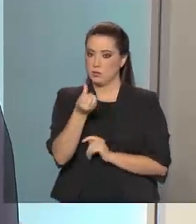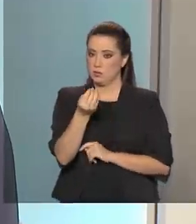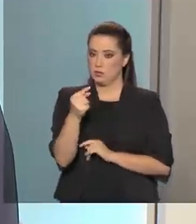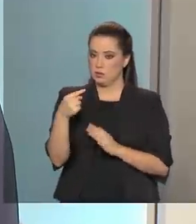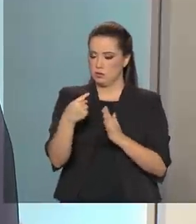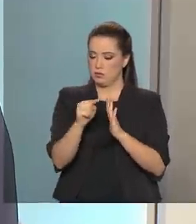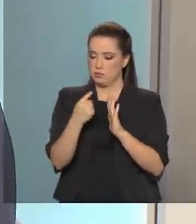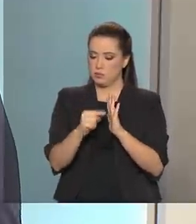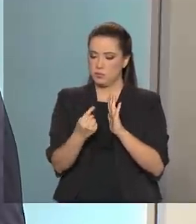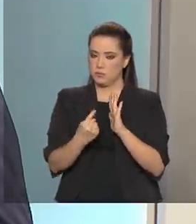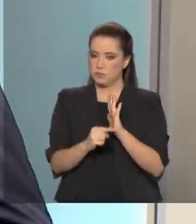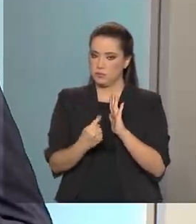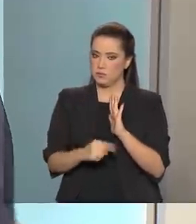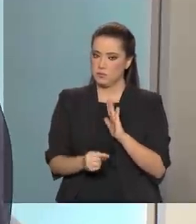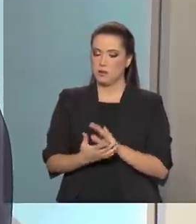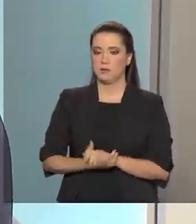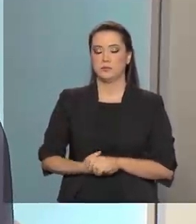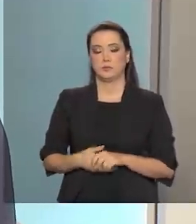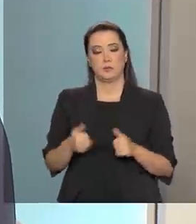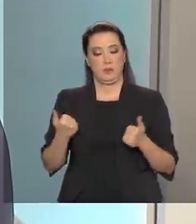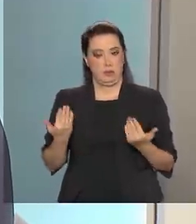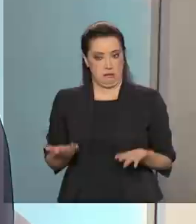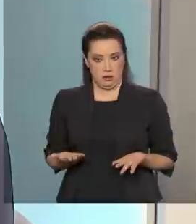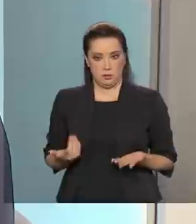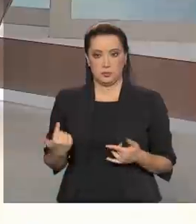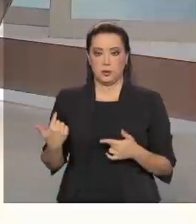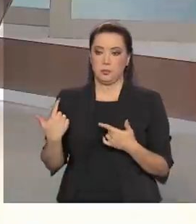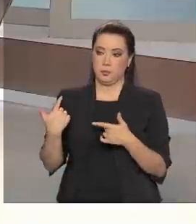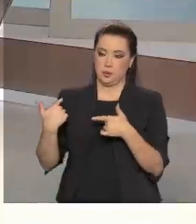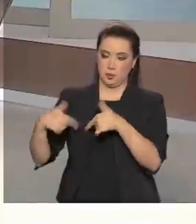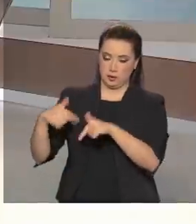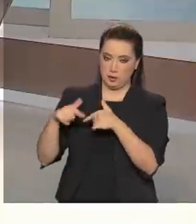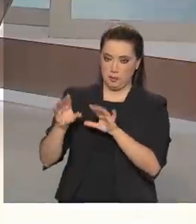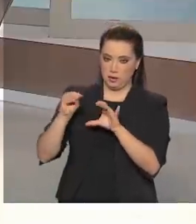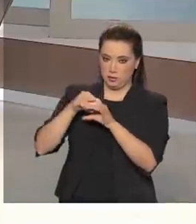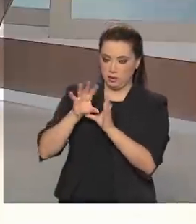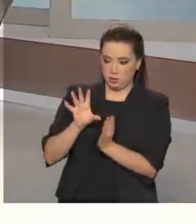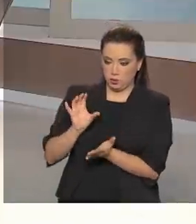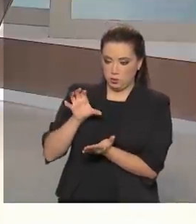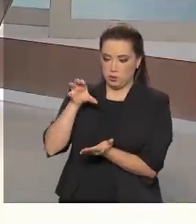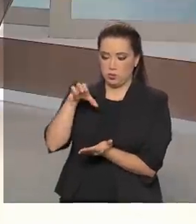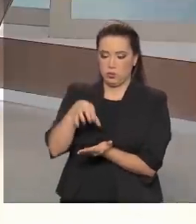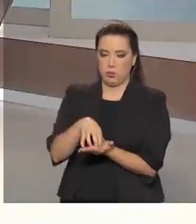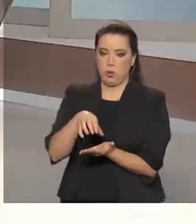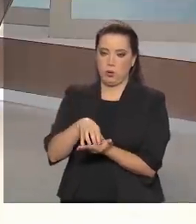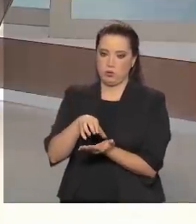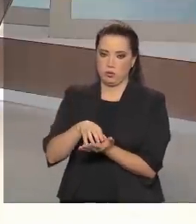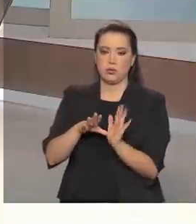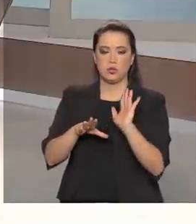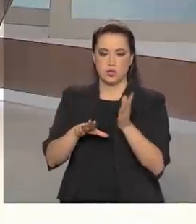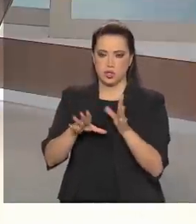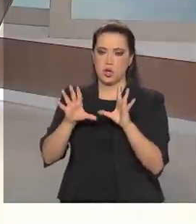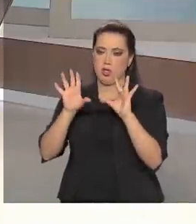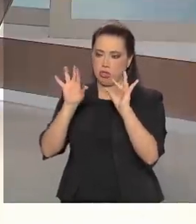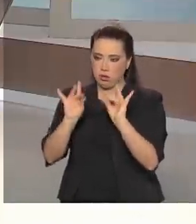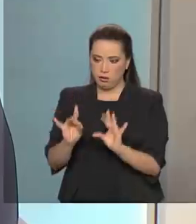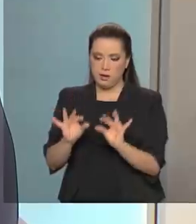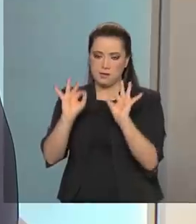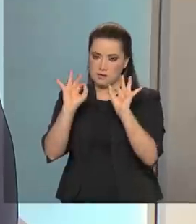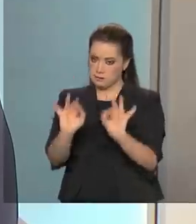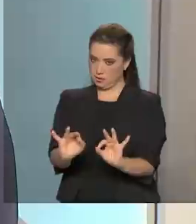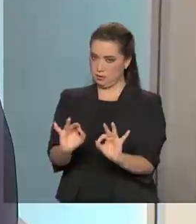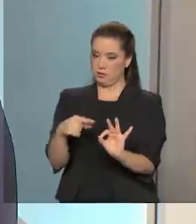vamos dizer, a forma de atuar a autoridade, ela é uma forma já bem definida. Nós,